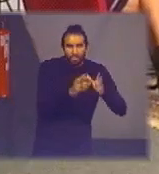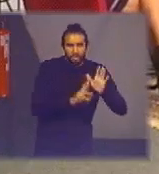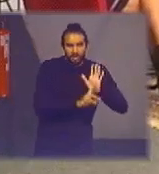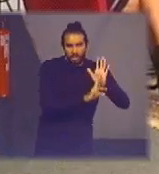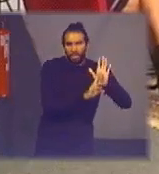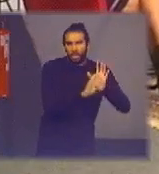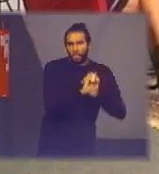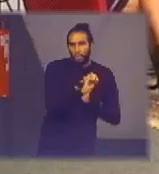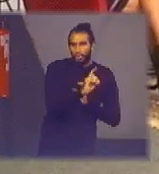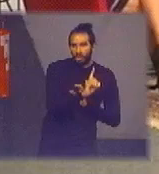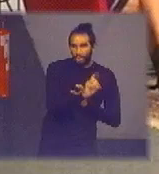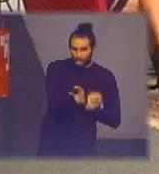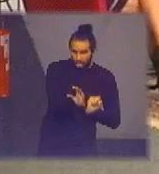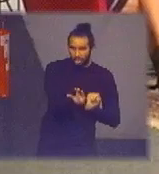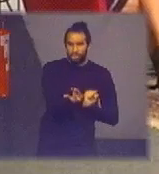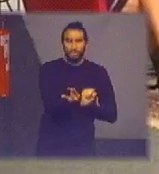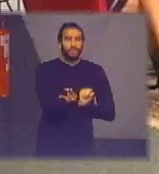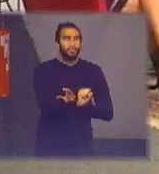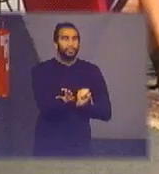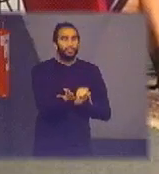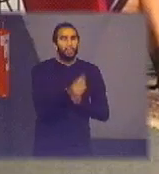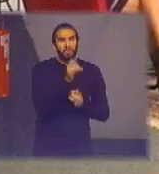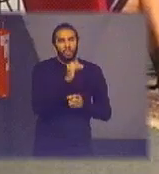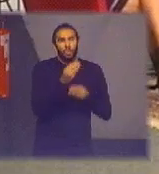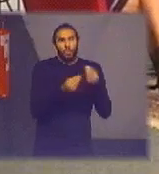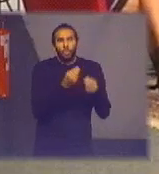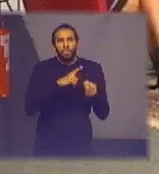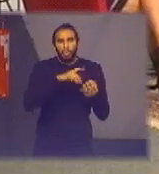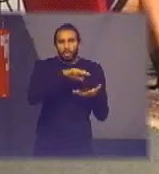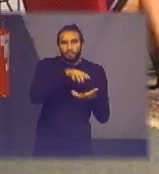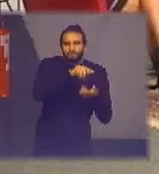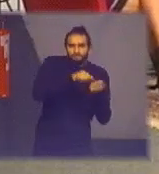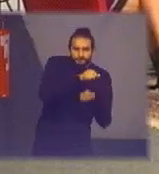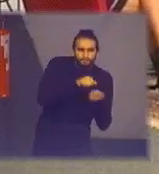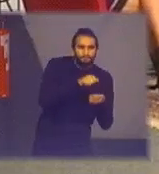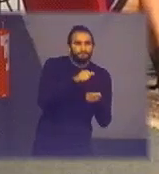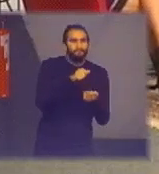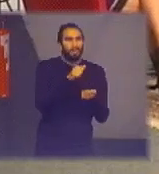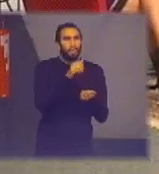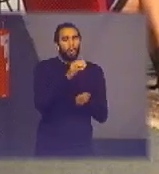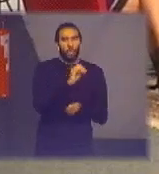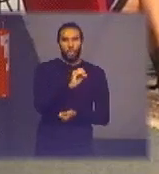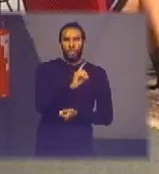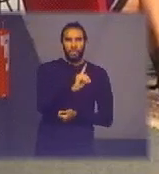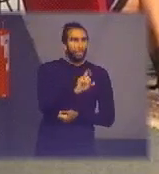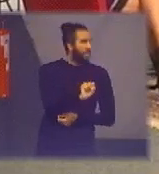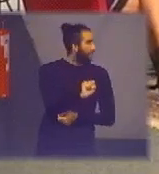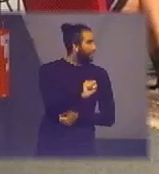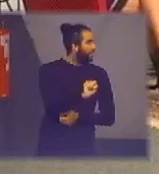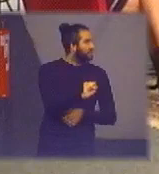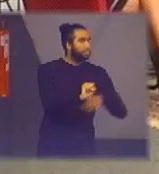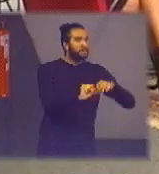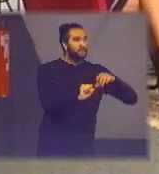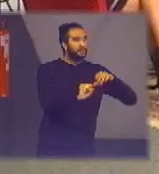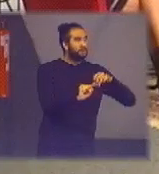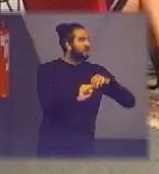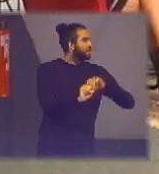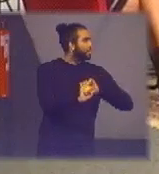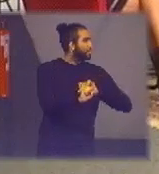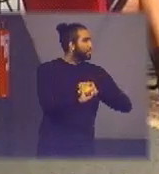a produção que a gente tem que fazer é sustentável então a gente vai trabalhar aqui no ODS cadê o nove aqui não o